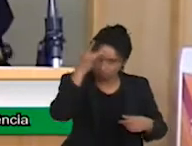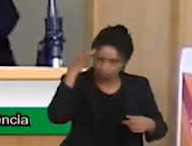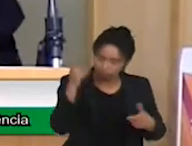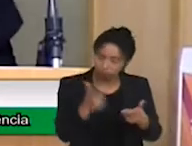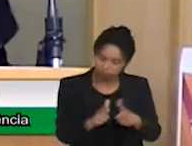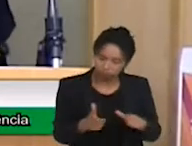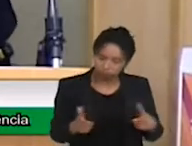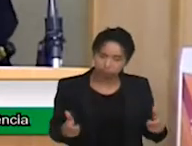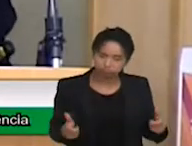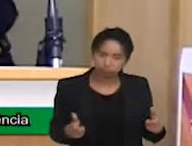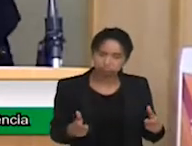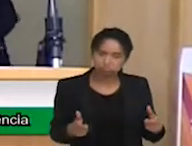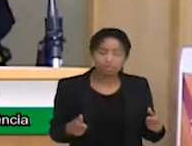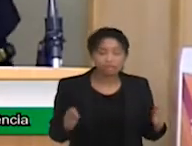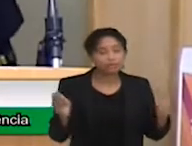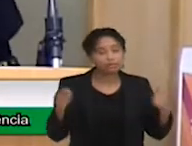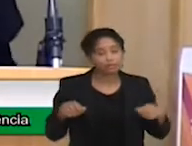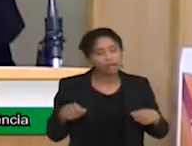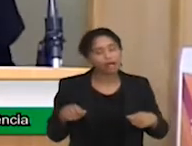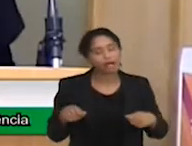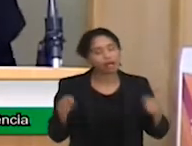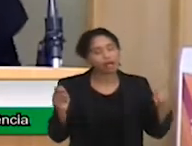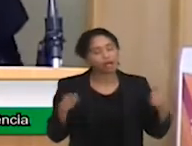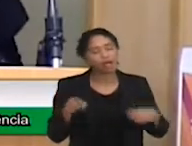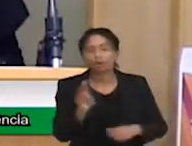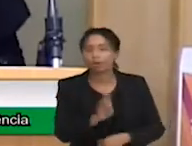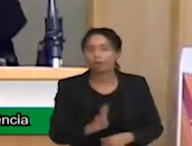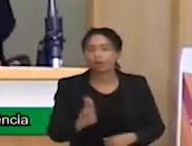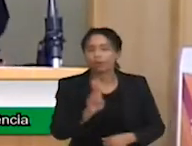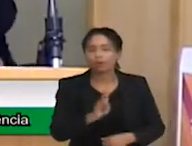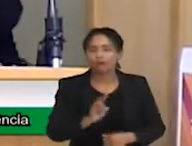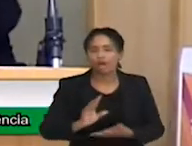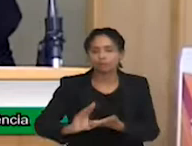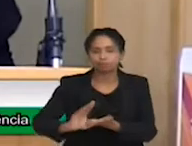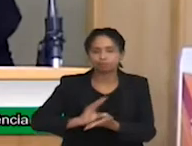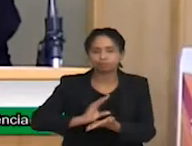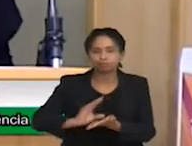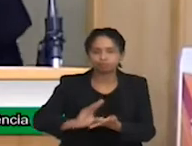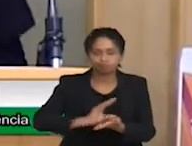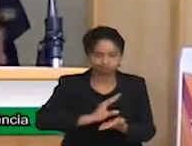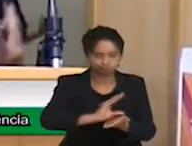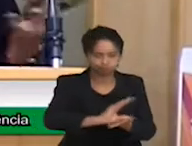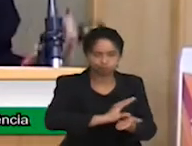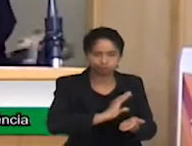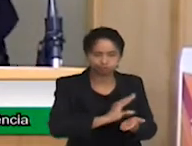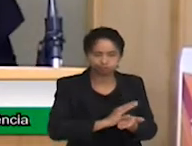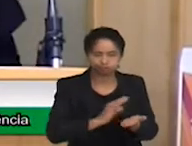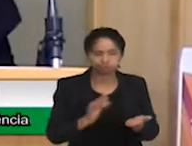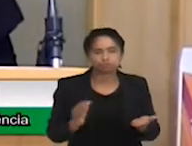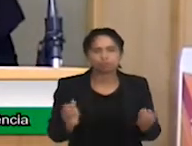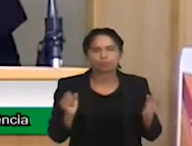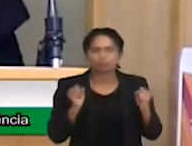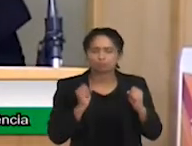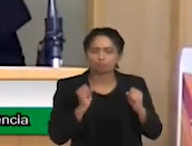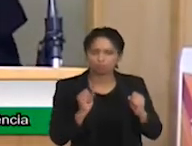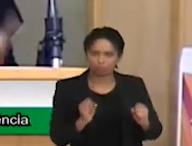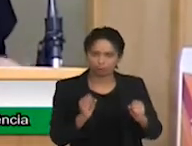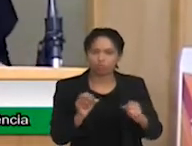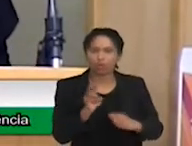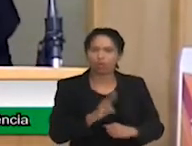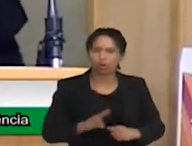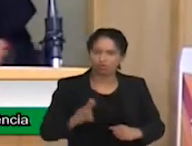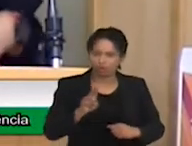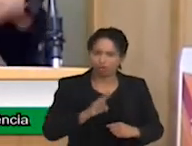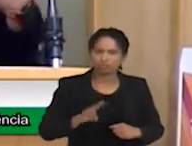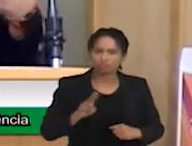que eu vou ficar usando o profissional que eu tenho só um ou dois na rede se eu tenho outros cento e poucos pediatras e eu posso capacitá-los? Então, isso